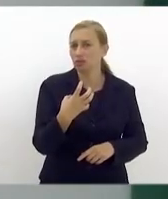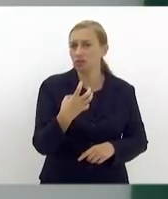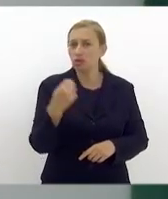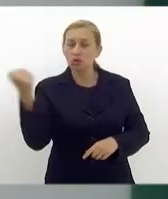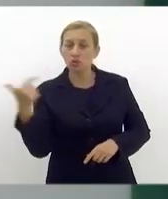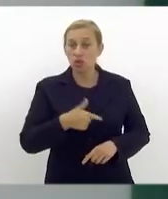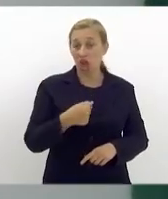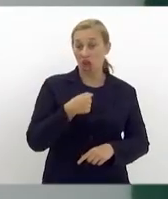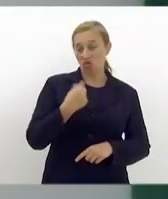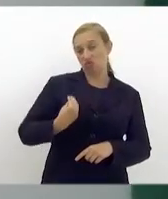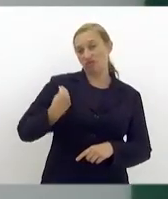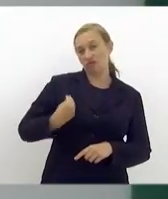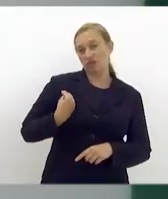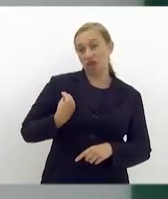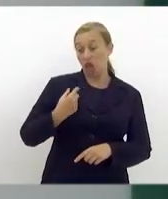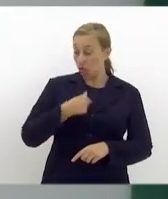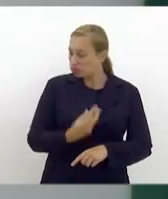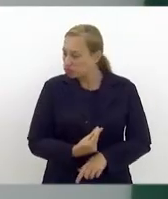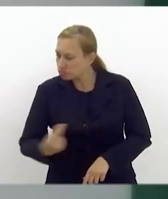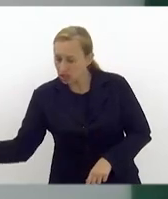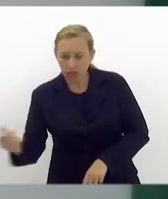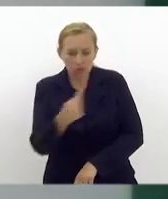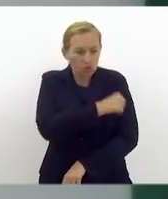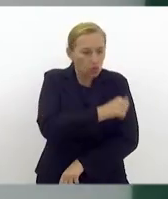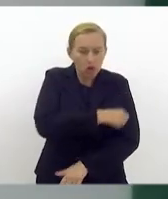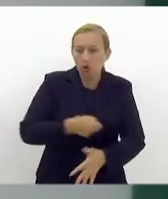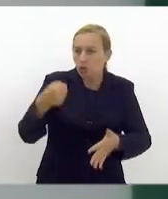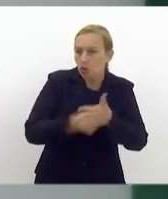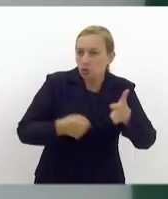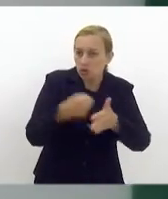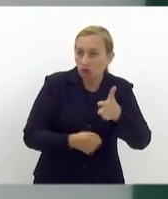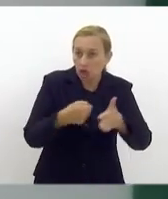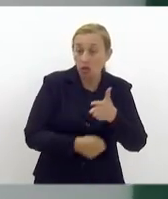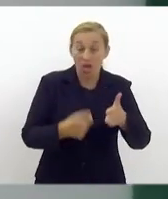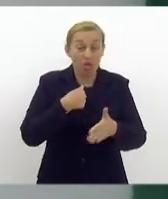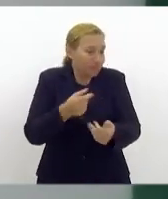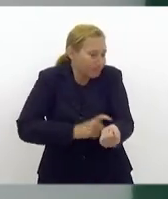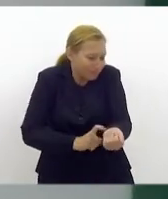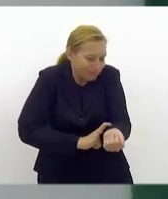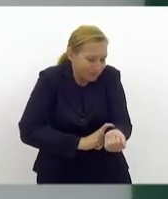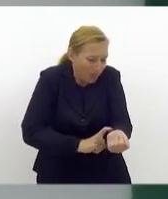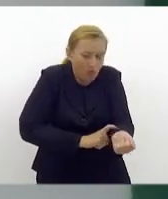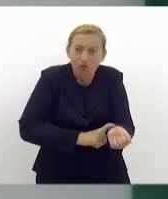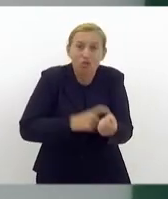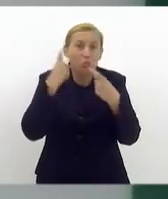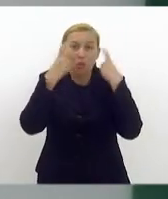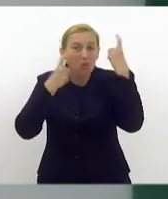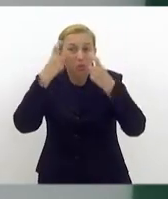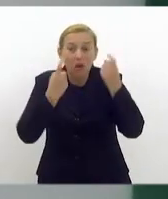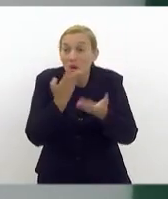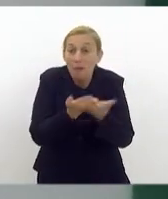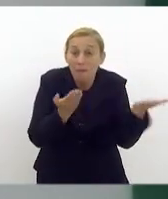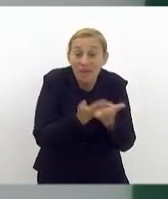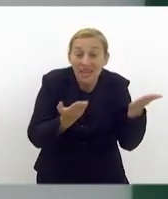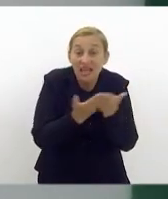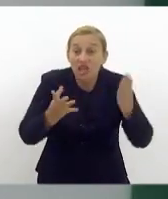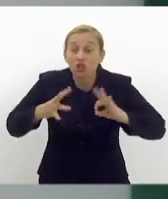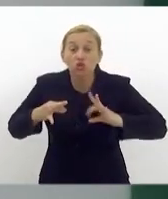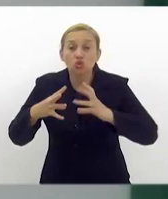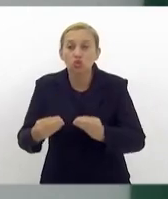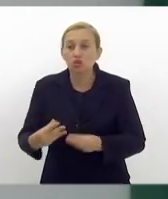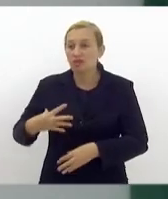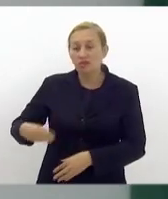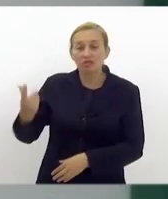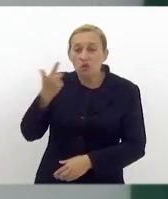vivendo. Então, saí do Rio, lutando, porque eu estava em desespero. Desespero de perder tudo que a minha